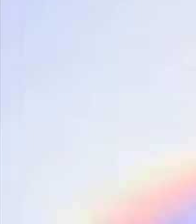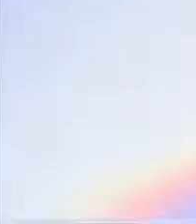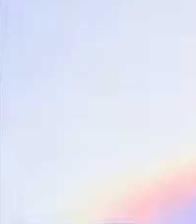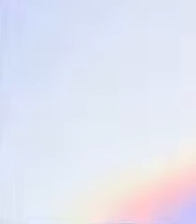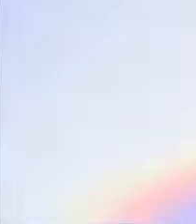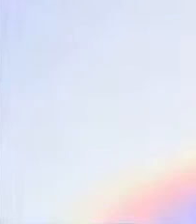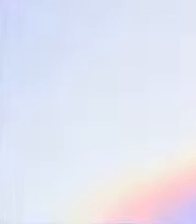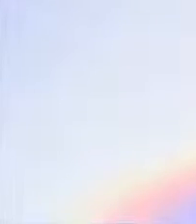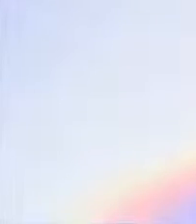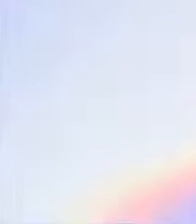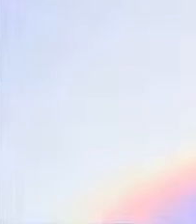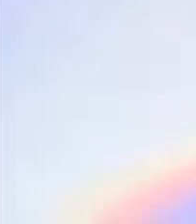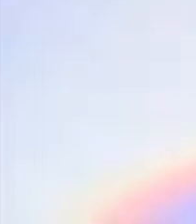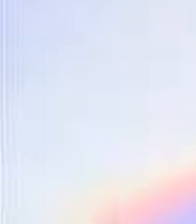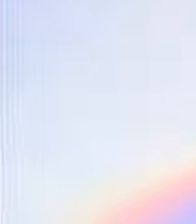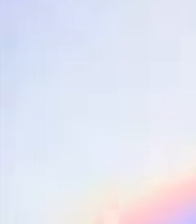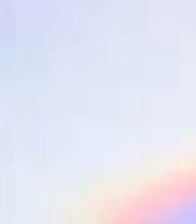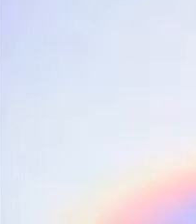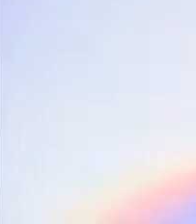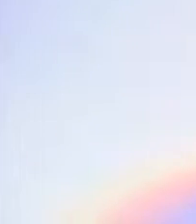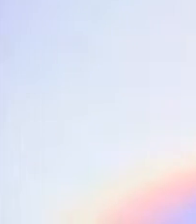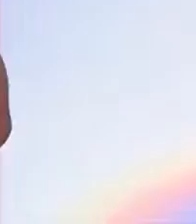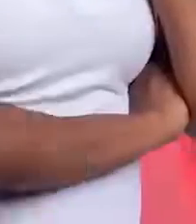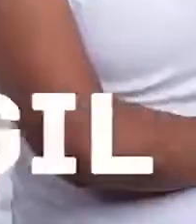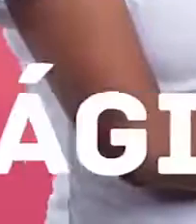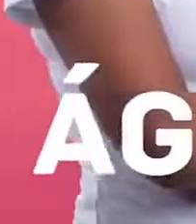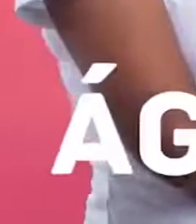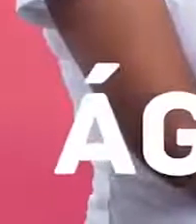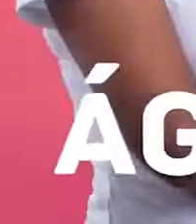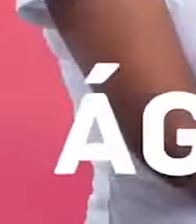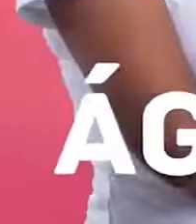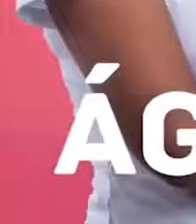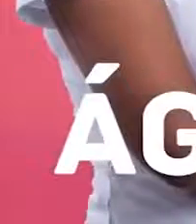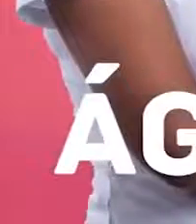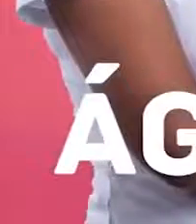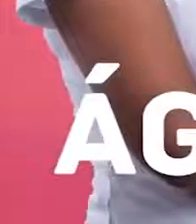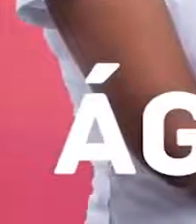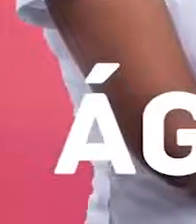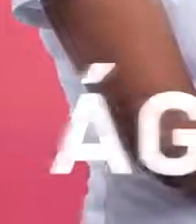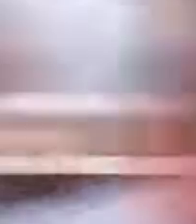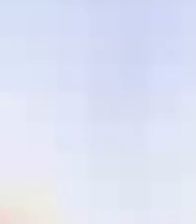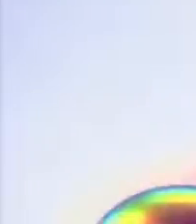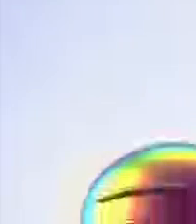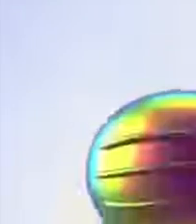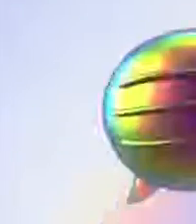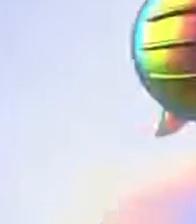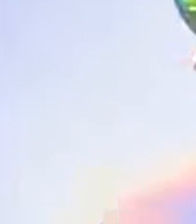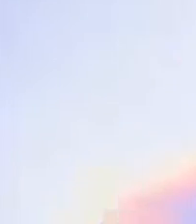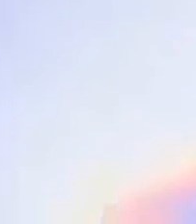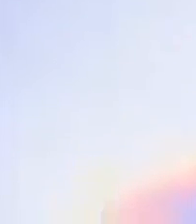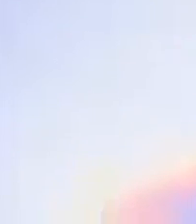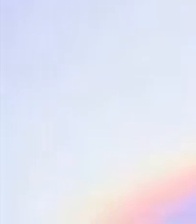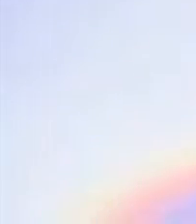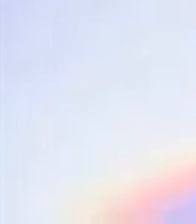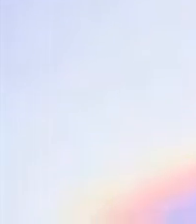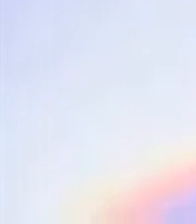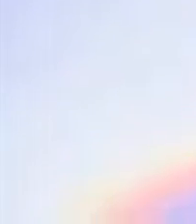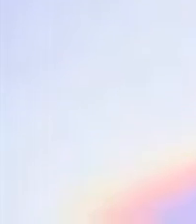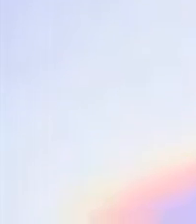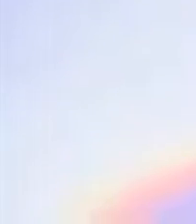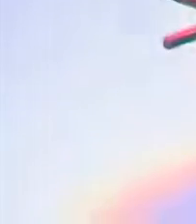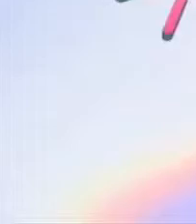você avalia ou escolheu uma faculdade? Na Docton, o ensino é ágil, conectado e flexível. Você escolhe entre a formação